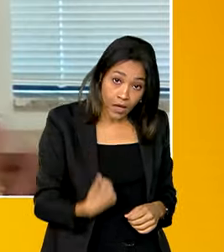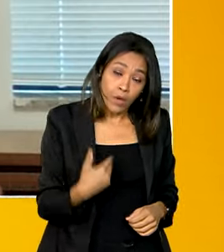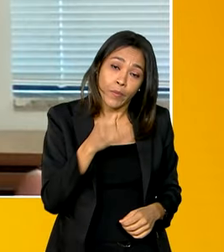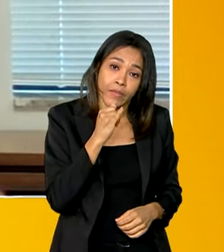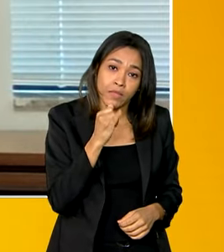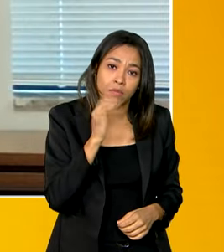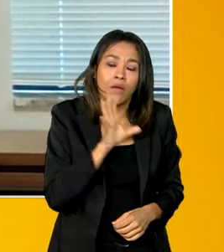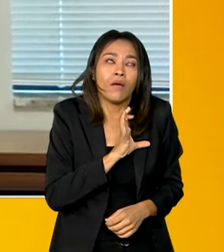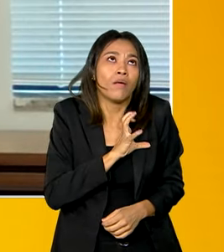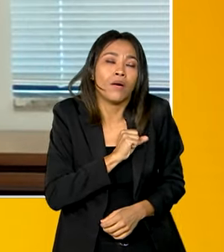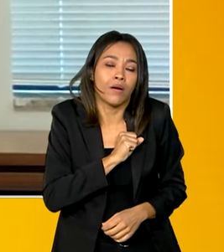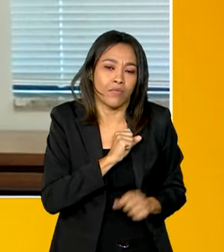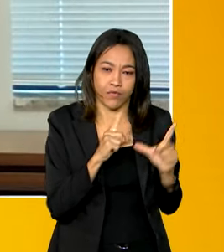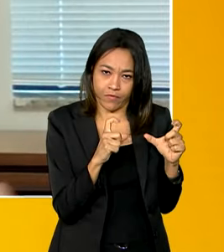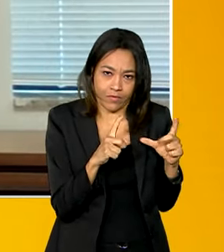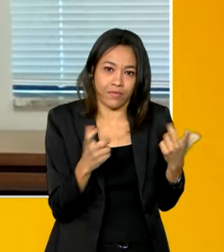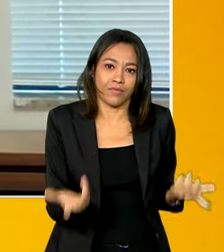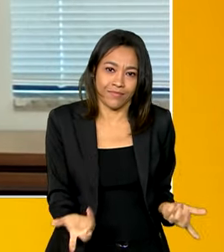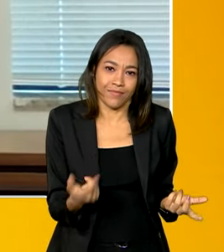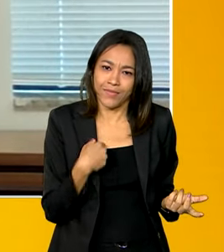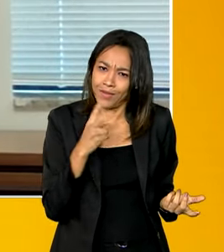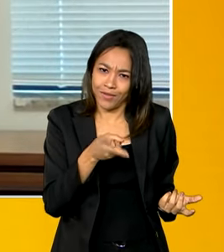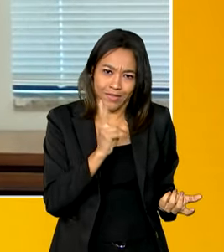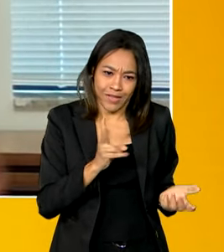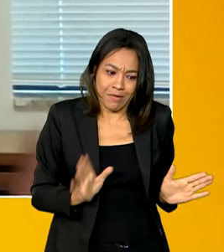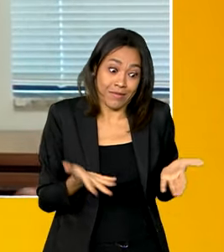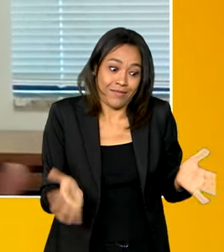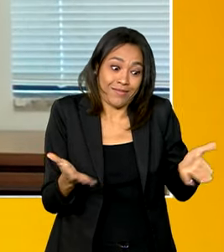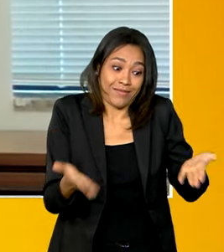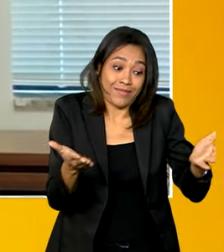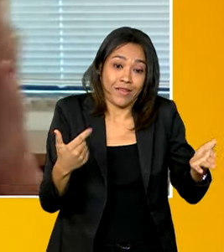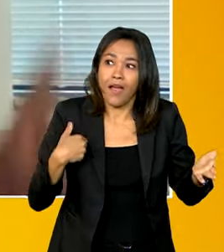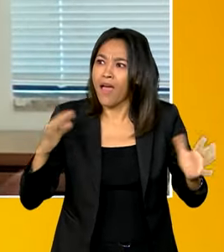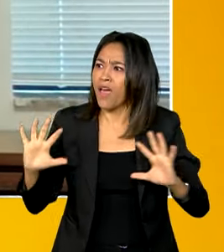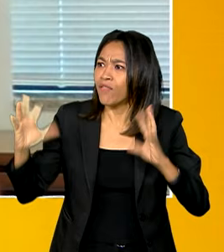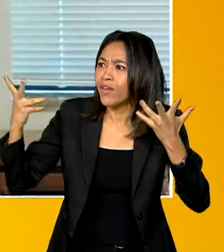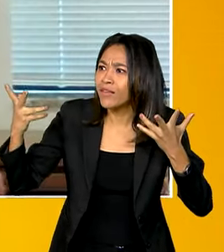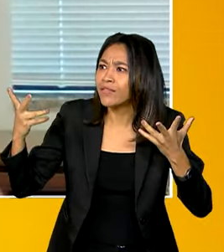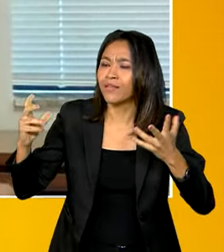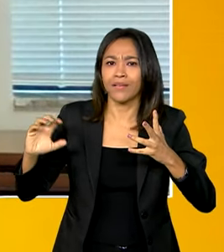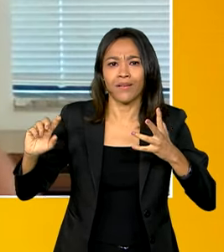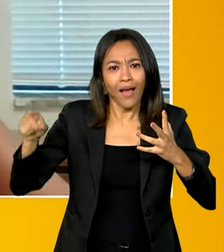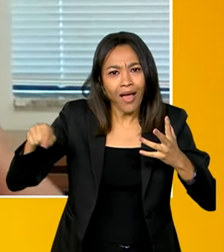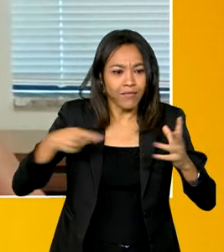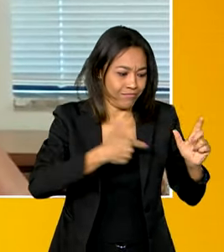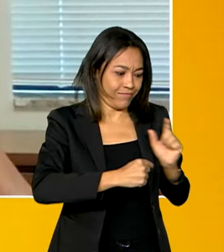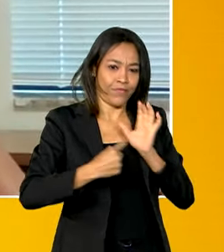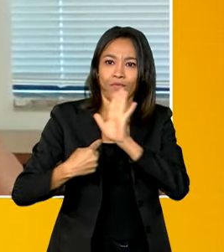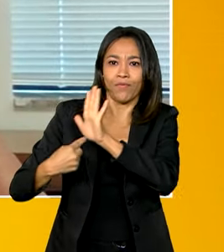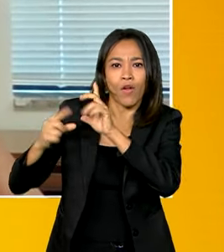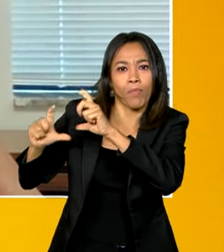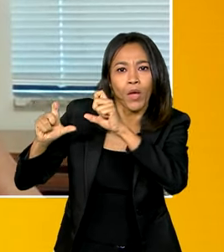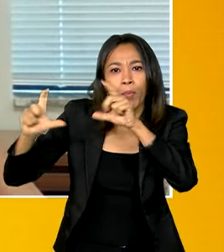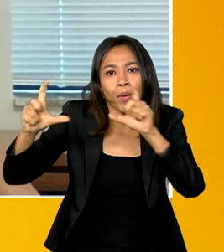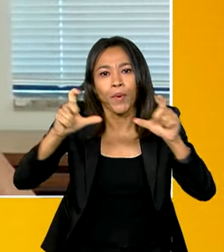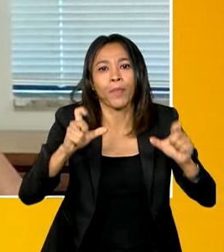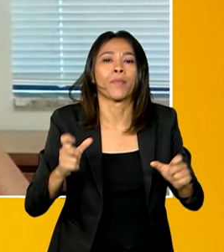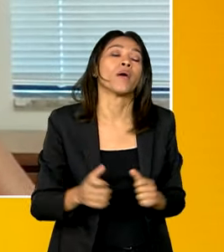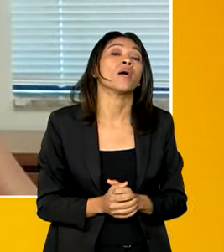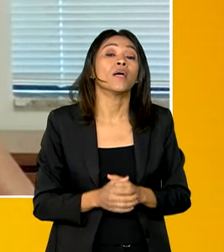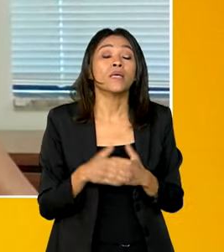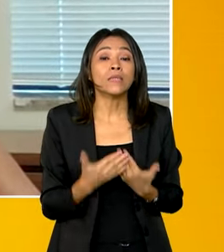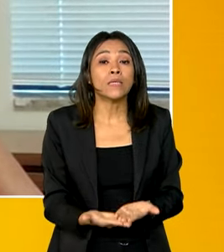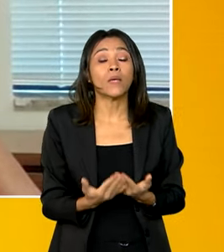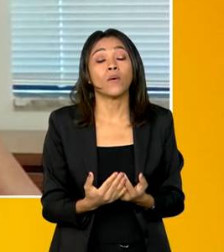exemplo, sempre adorei fotografia, né? Então, sempre apoiei isso. Onde tinha evento, onde tinha comemoração, a gente tinha que fotografar. E, assim,